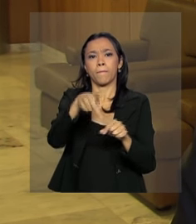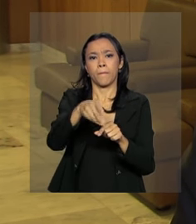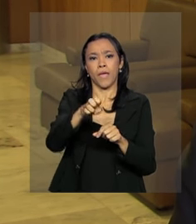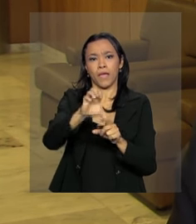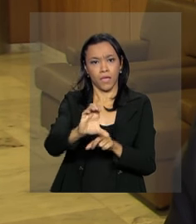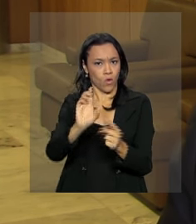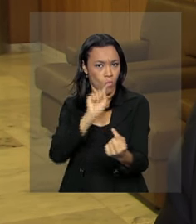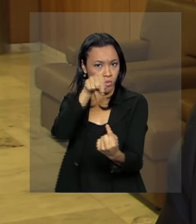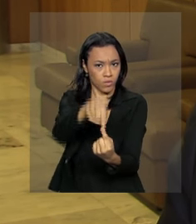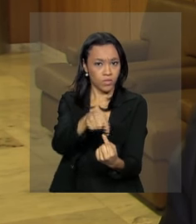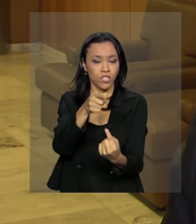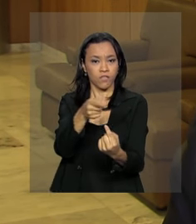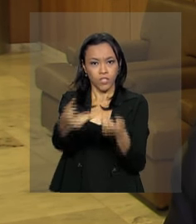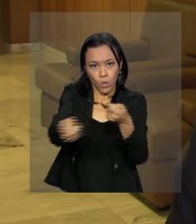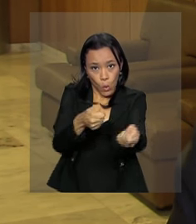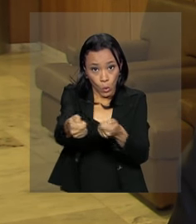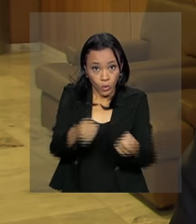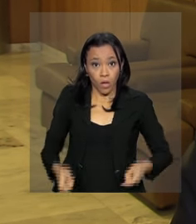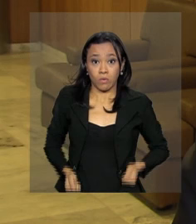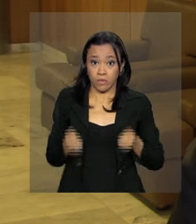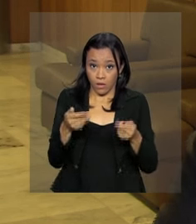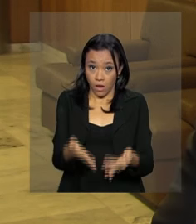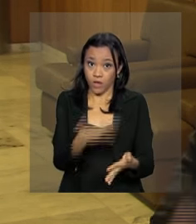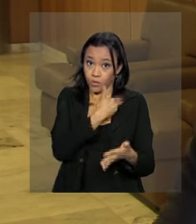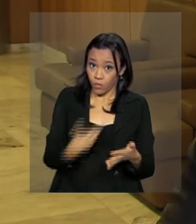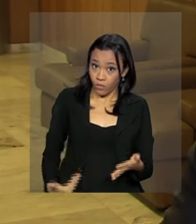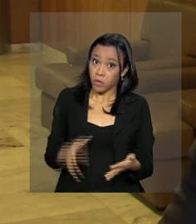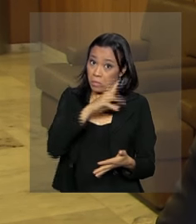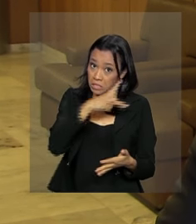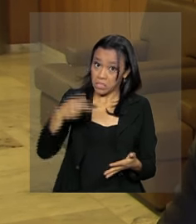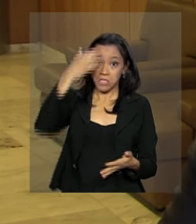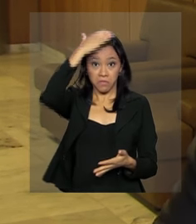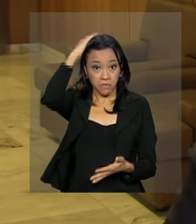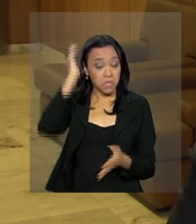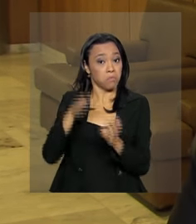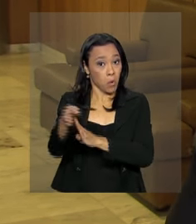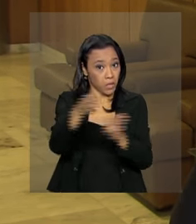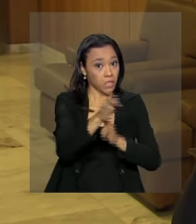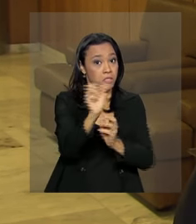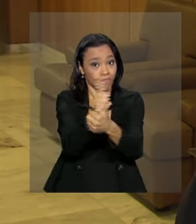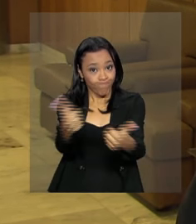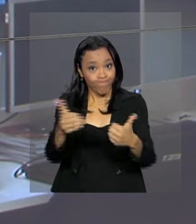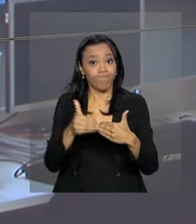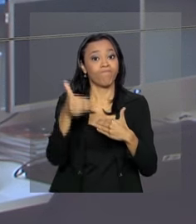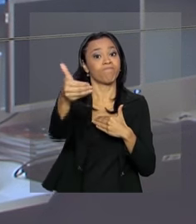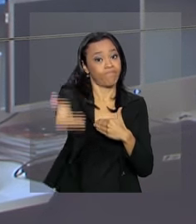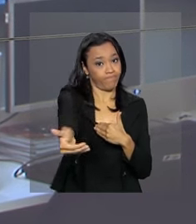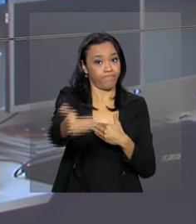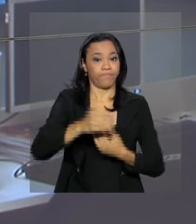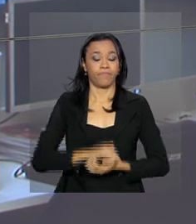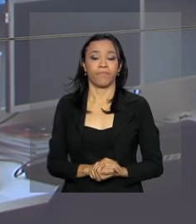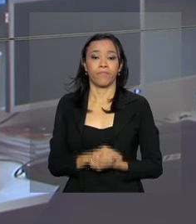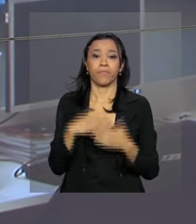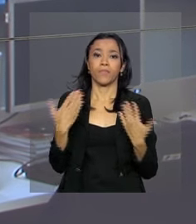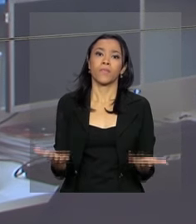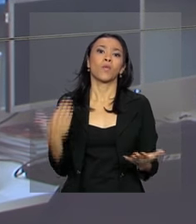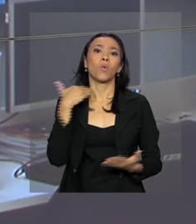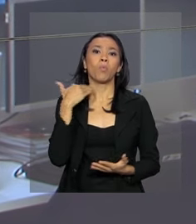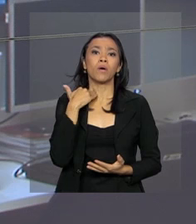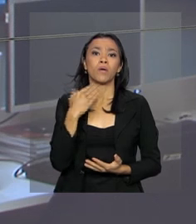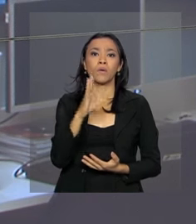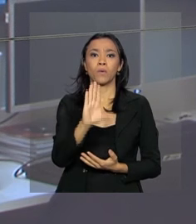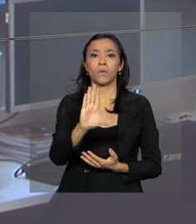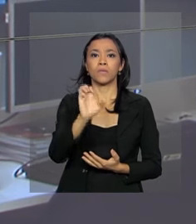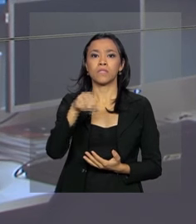gastos públicos. Eu acho que o presidente fez uma fala norteadora do que vai ser daqui para frente. E o Banco Central decidiu